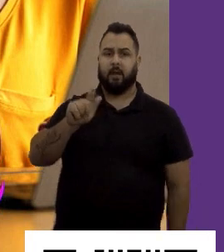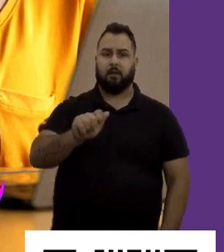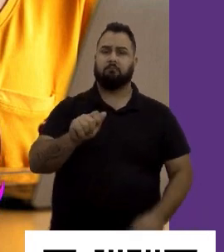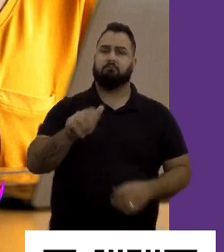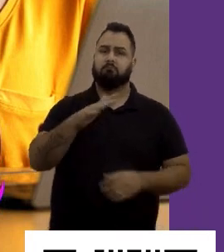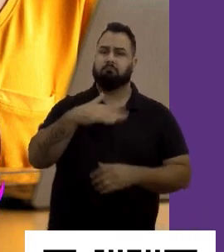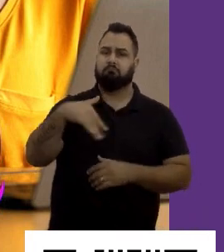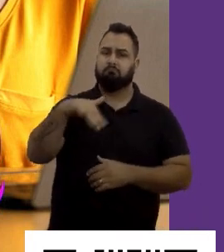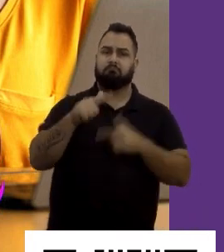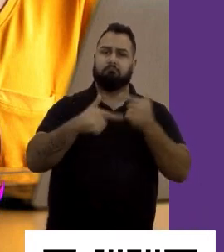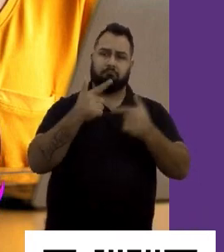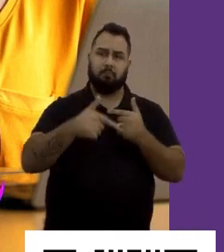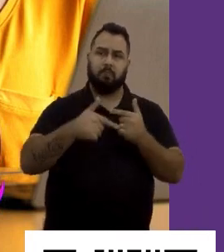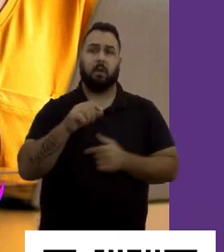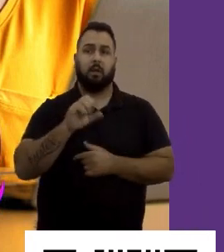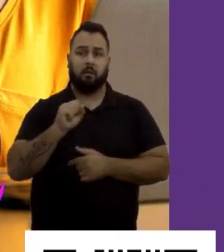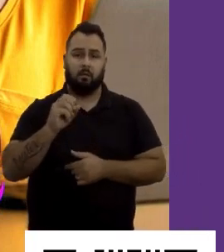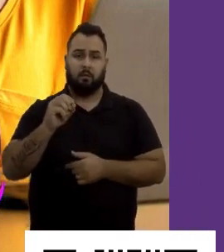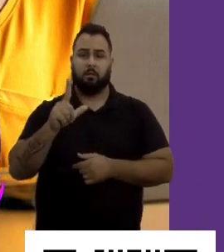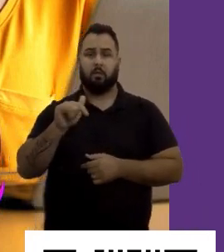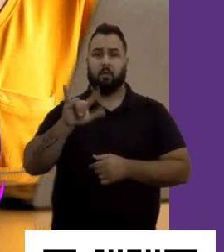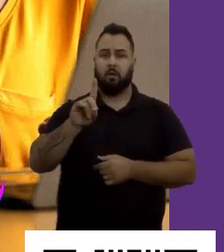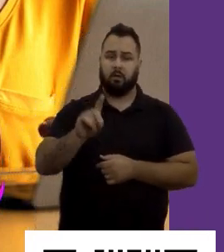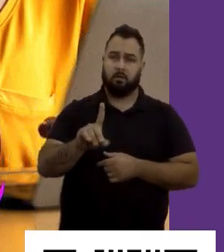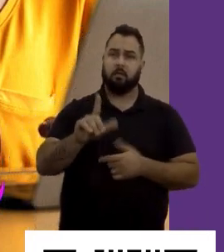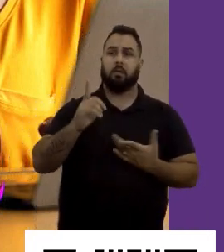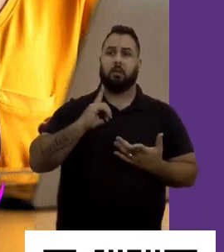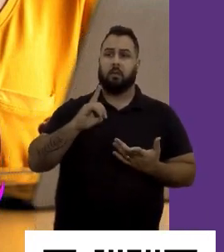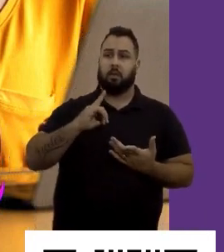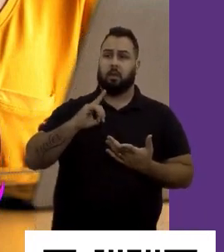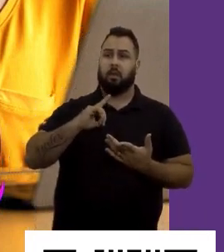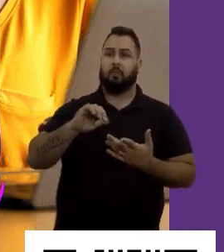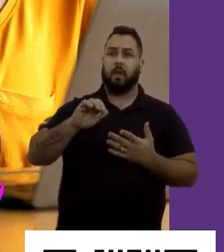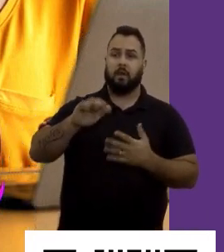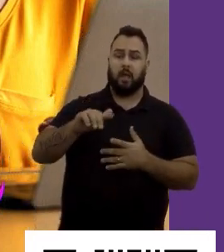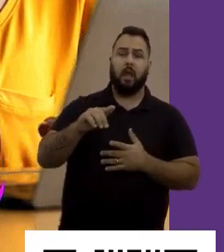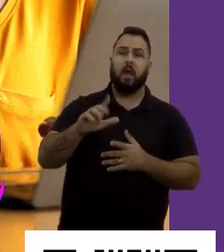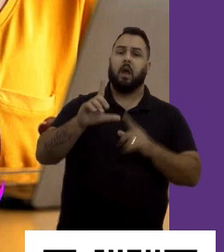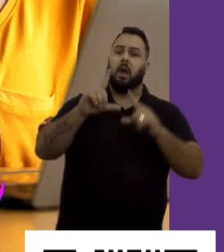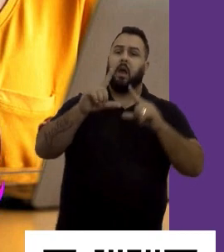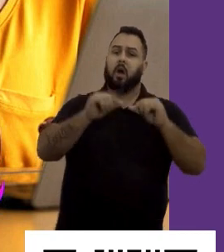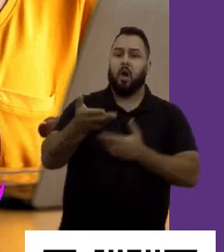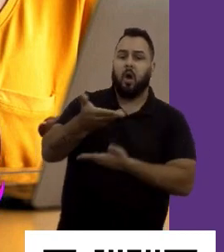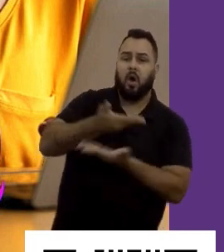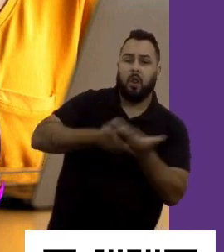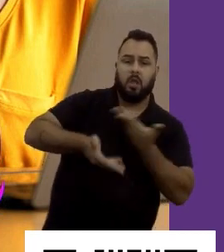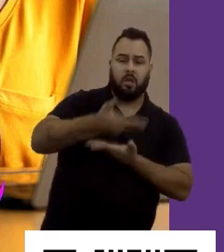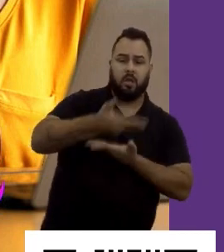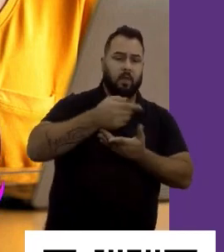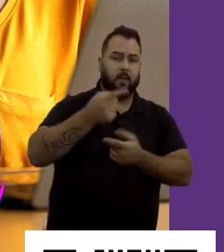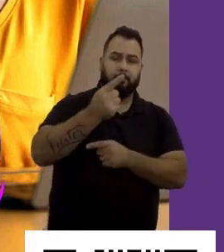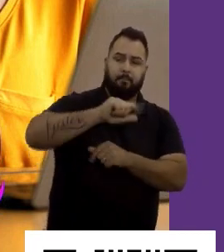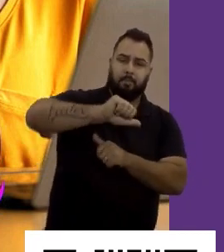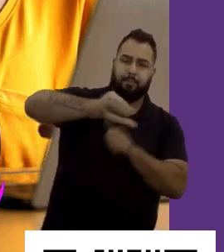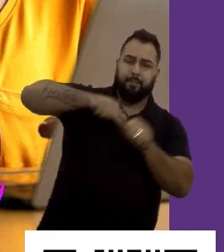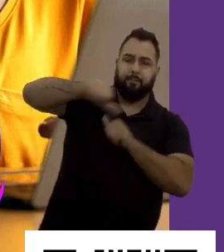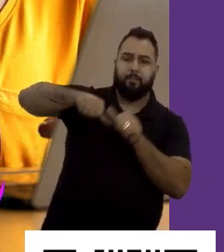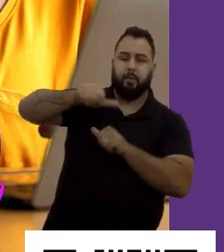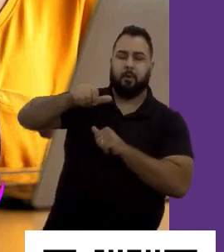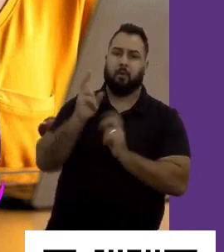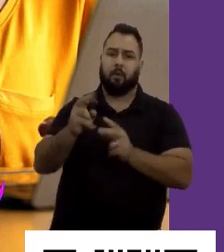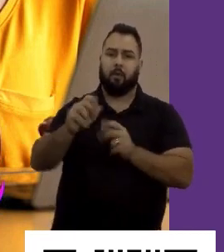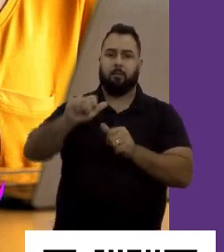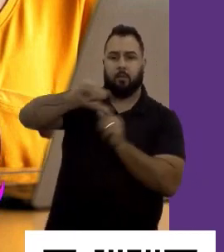A Solid trabalha para reduzir rotatividade e absenteísmo. O que é absenteísmo? São dois índices aí, rotatividade, que é o chamado